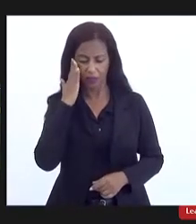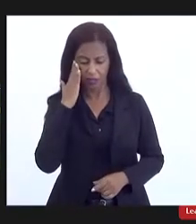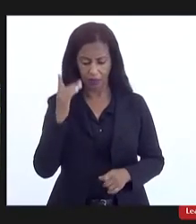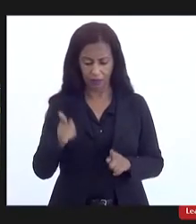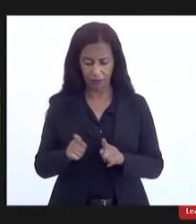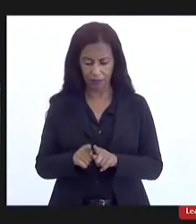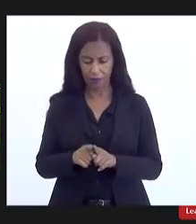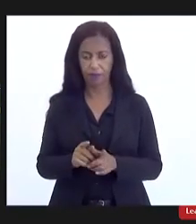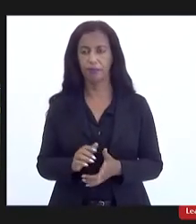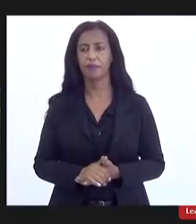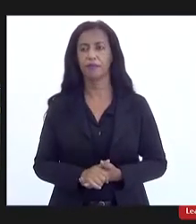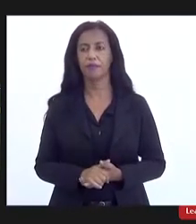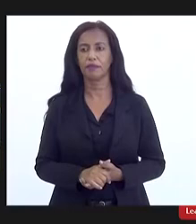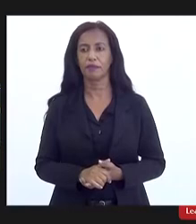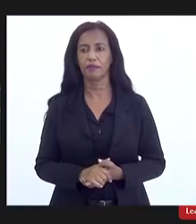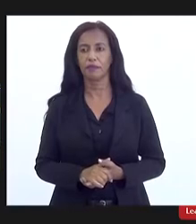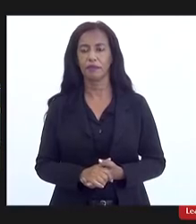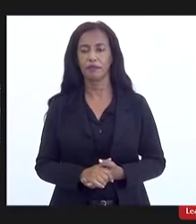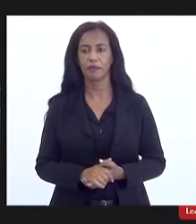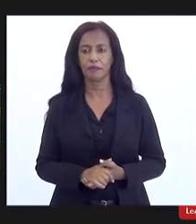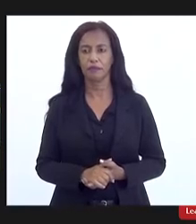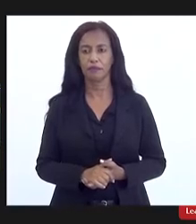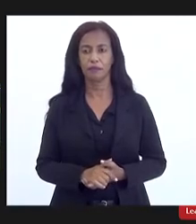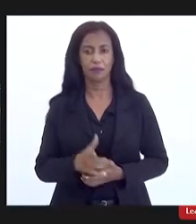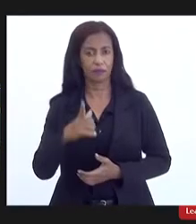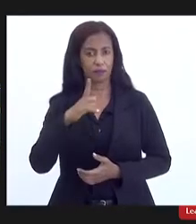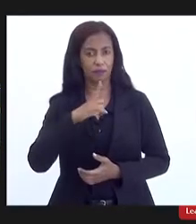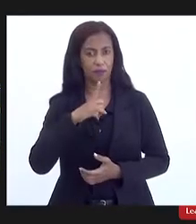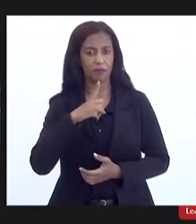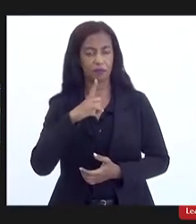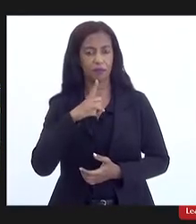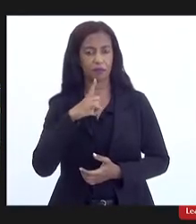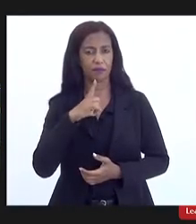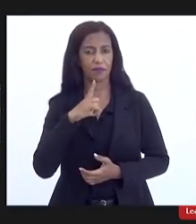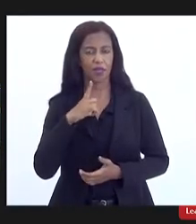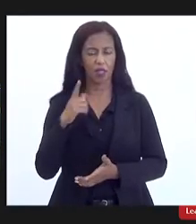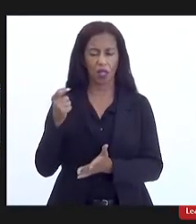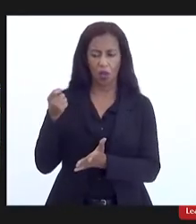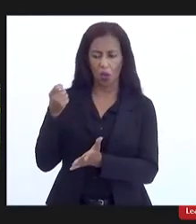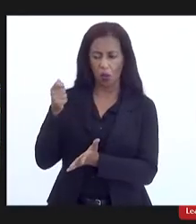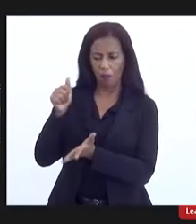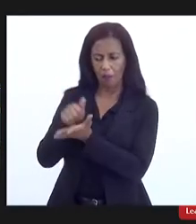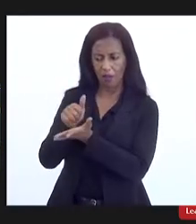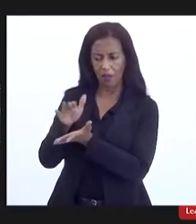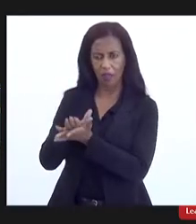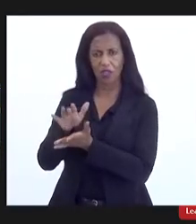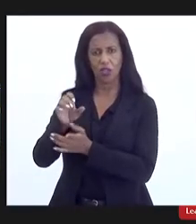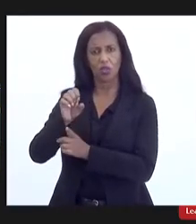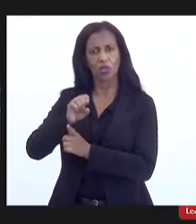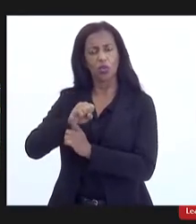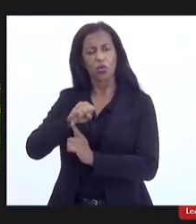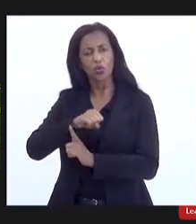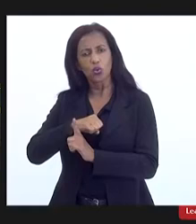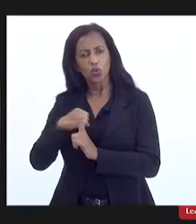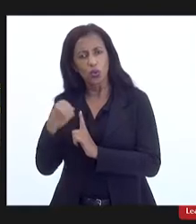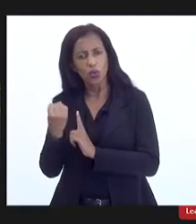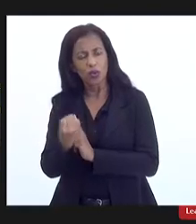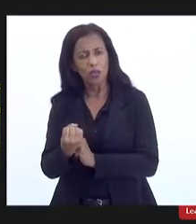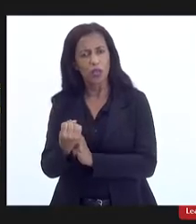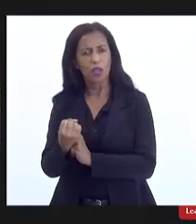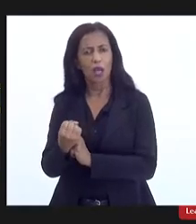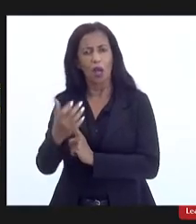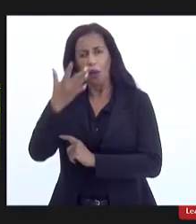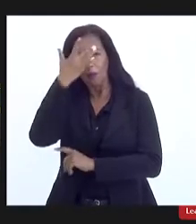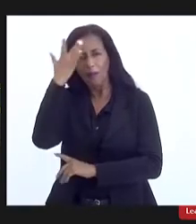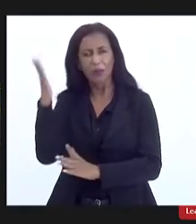deputada Mônica, que existia uma tarifa social para aqueles que têm